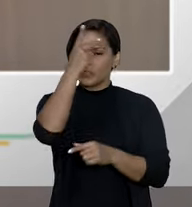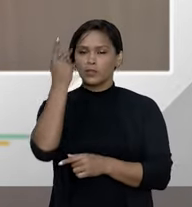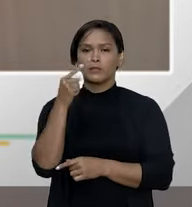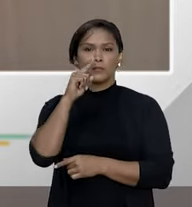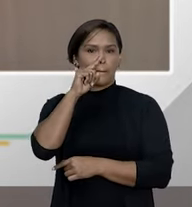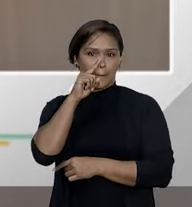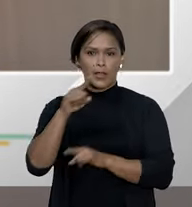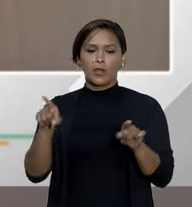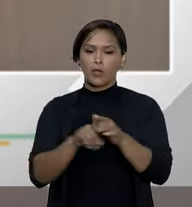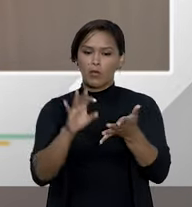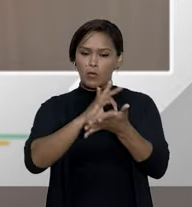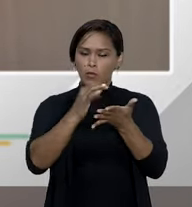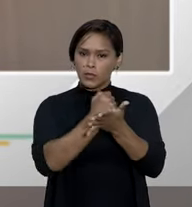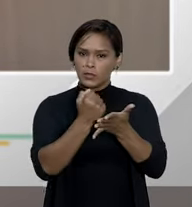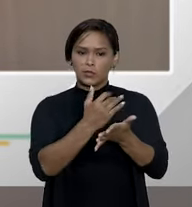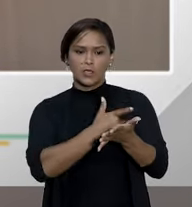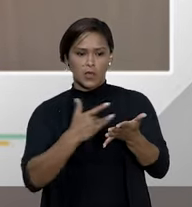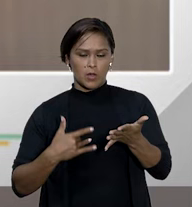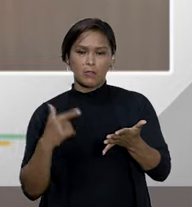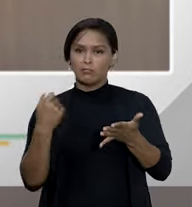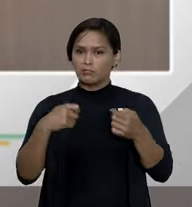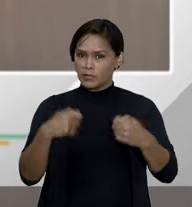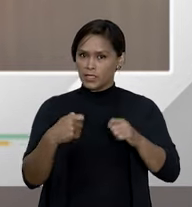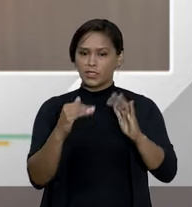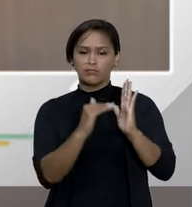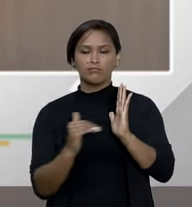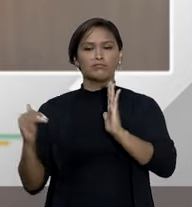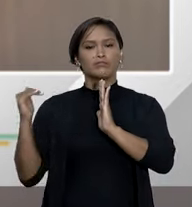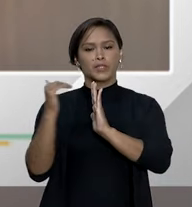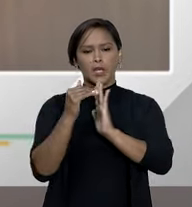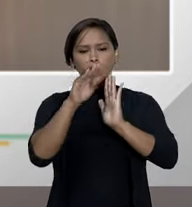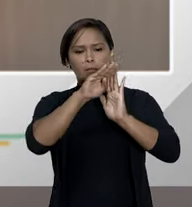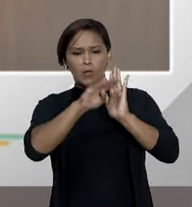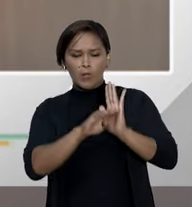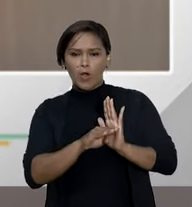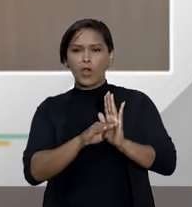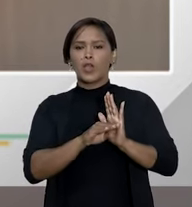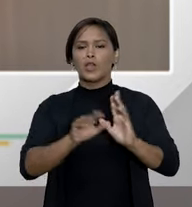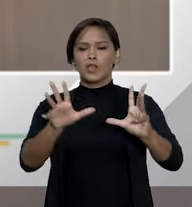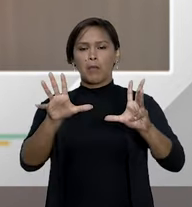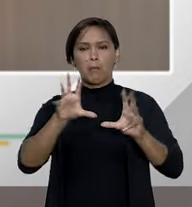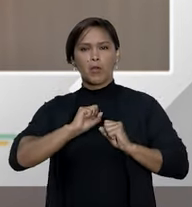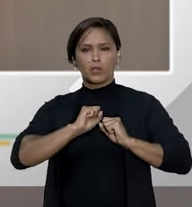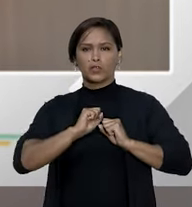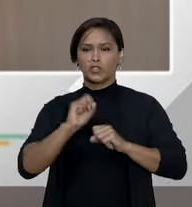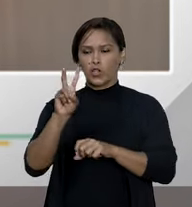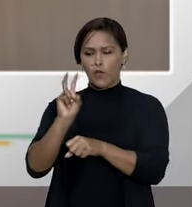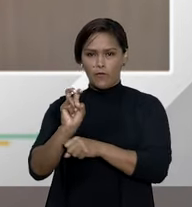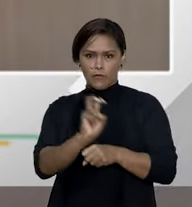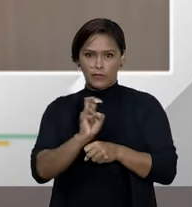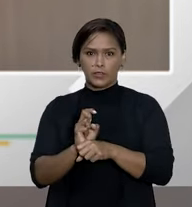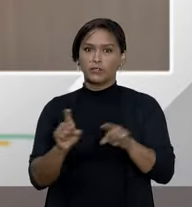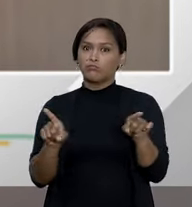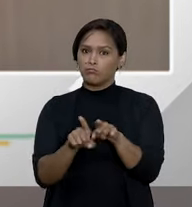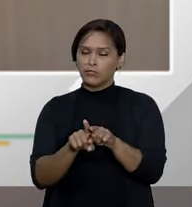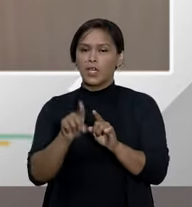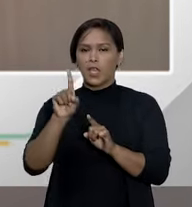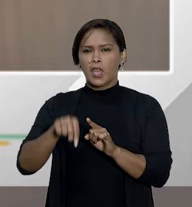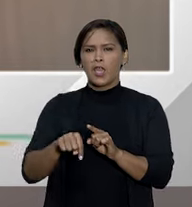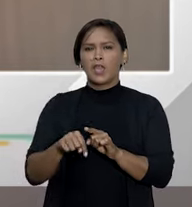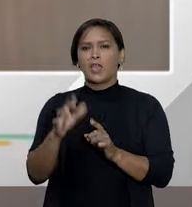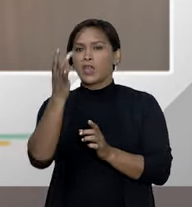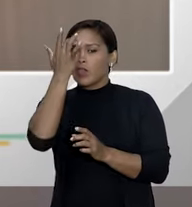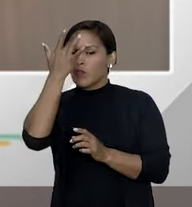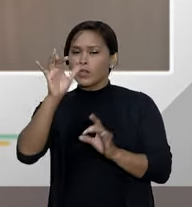plano de saúde deve dar cobertura aos pacientes suspeitos ou efetivamente portadores do vírus eu acho que em face